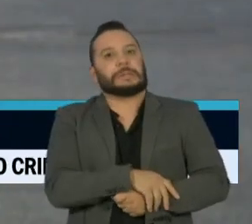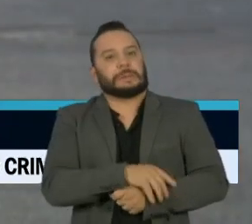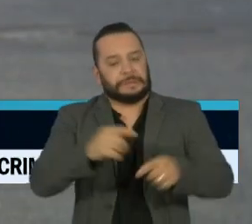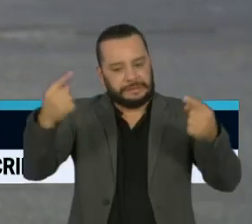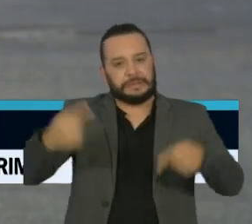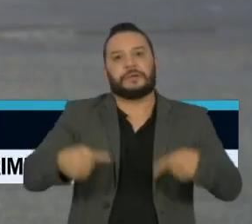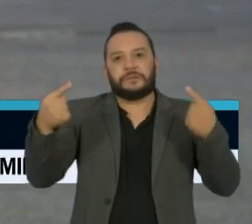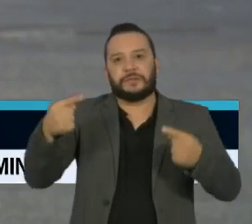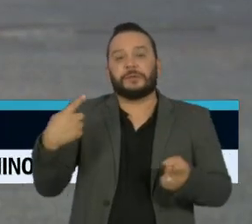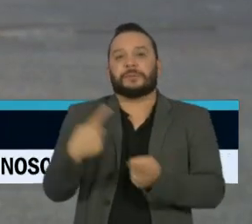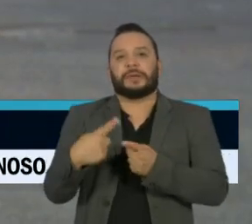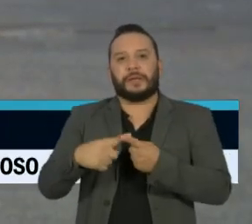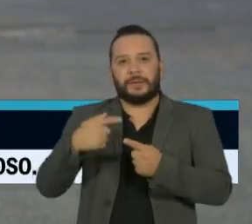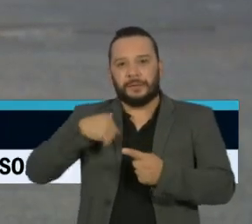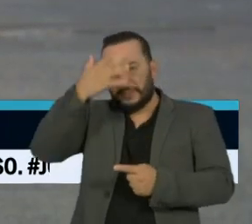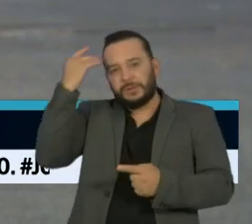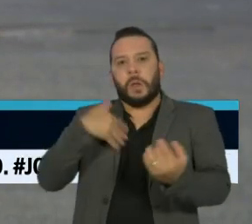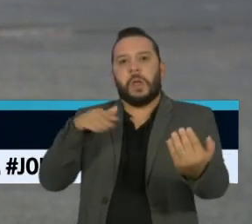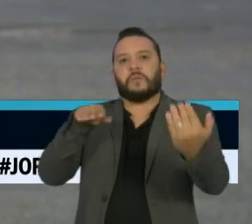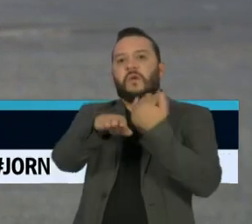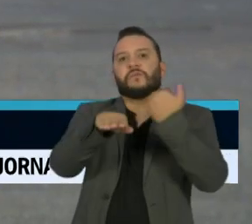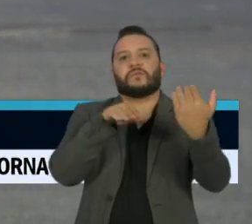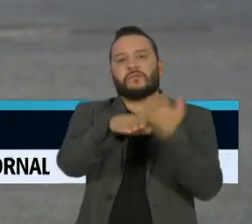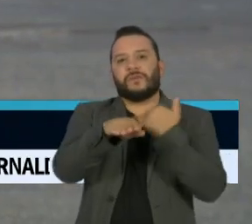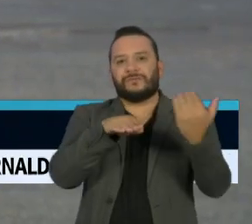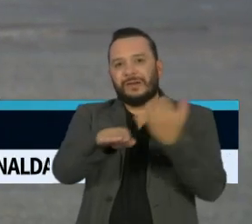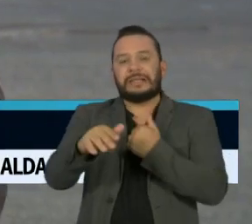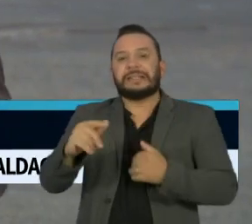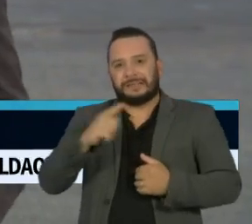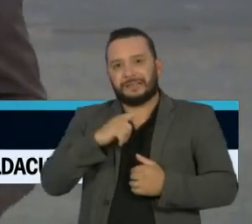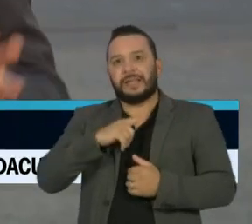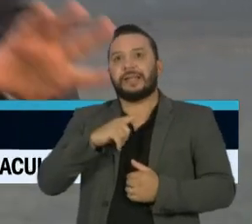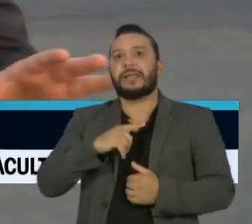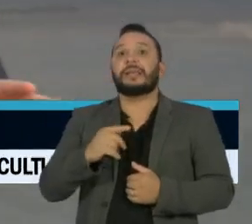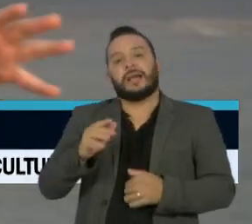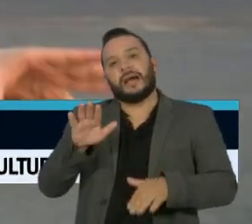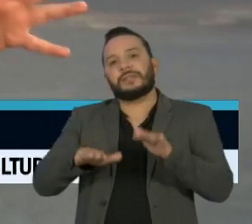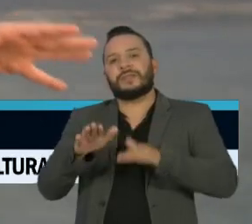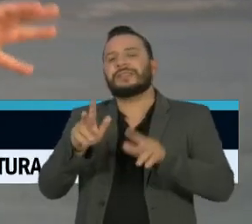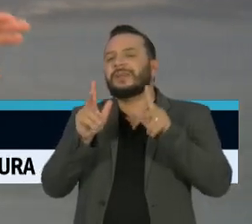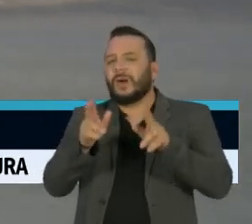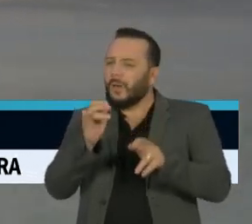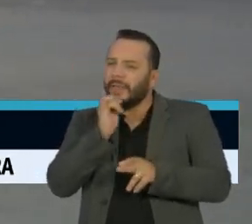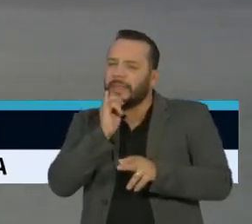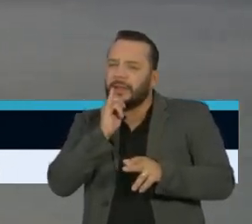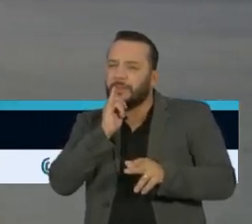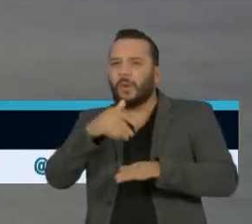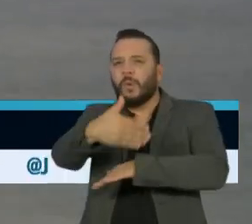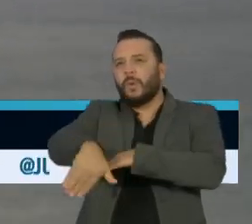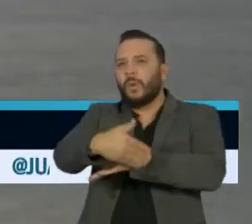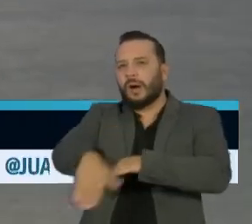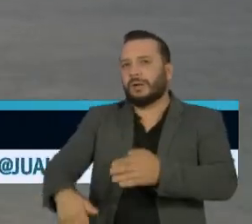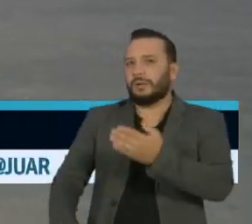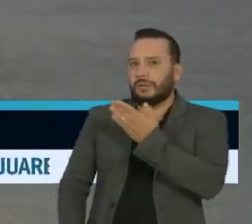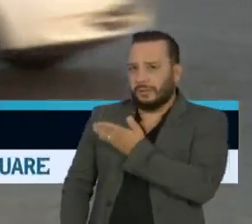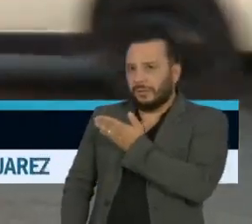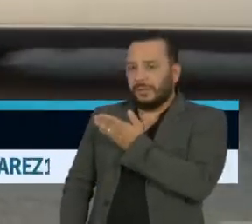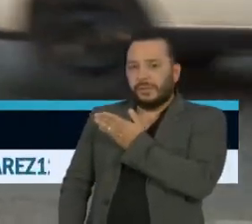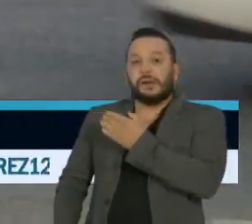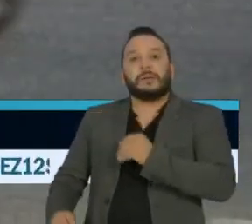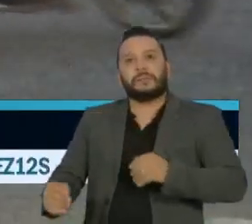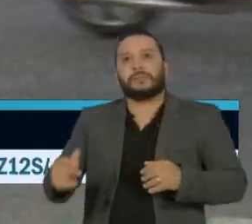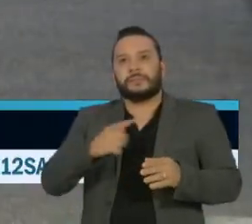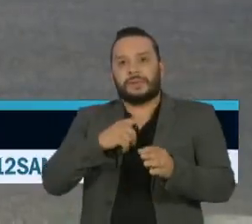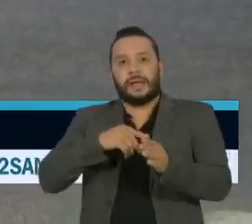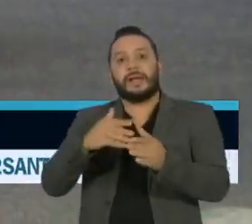entradas e saídas da capital são separadas por uma rua, como neste cruzamento. É só atravessar